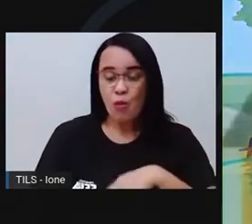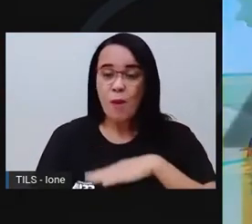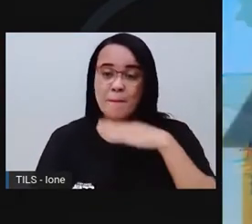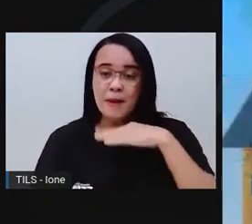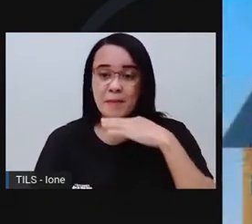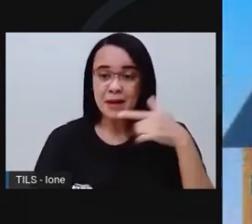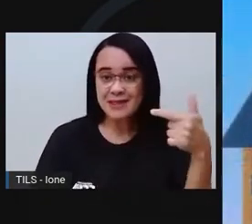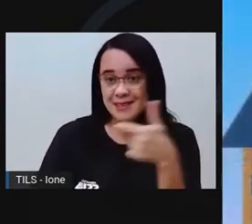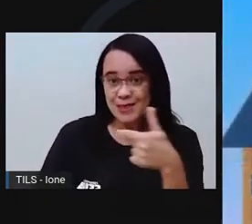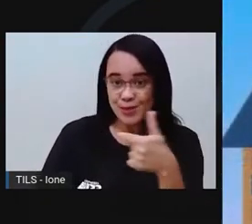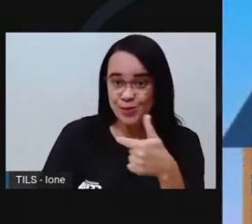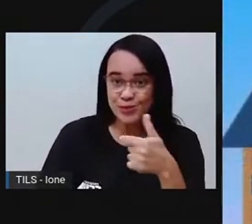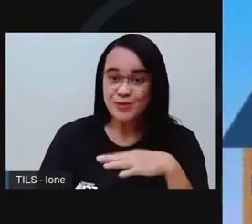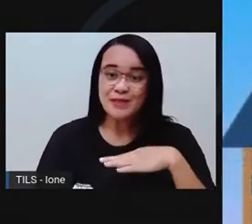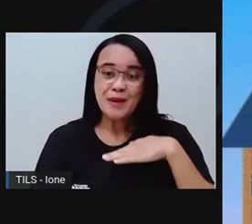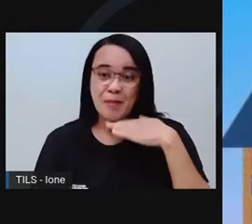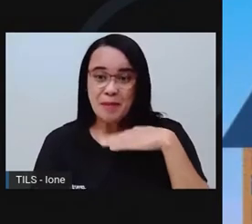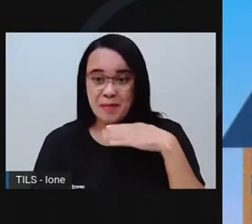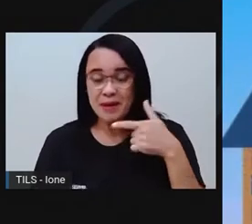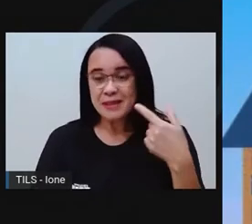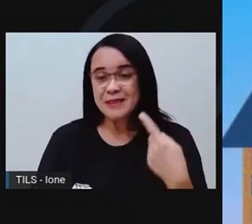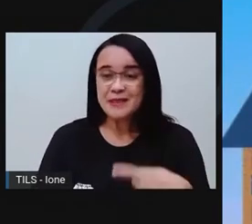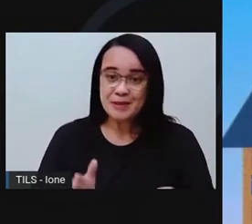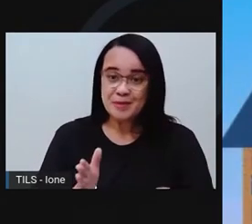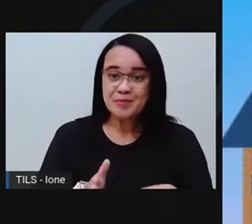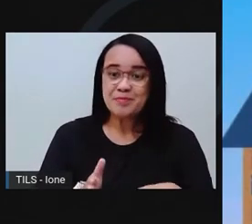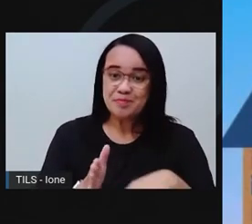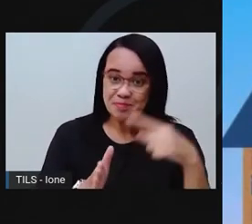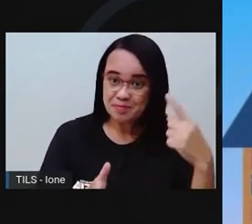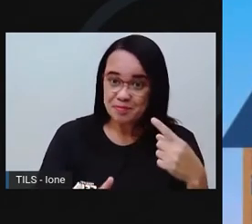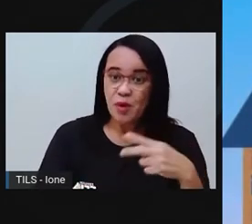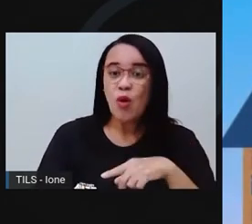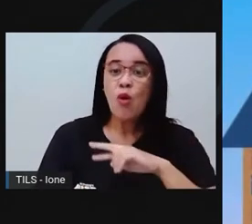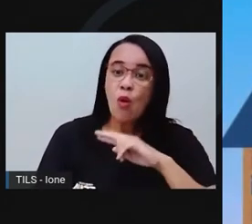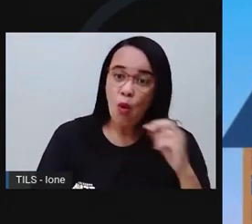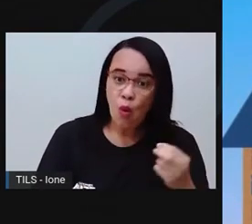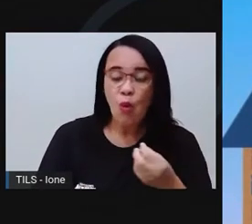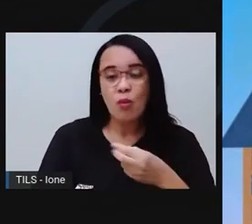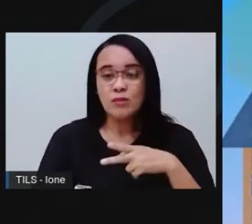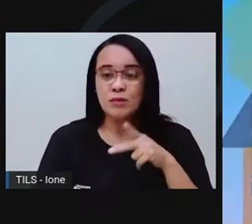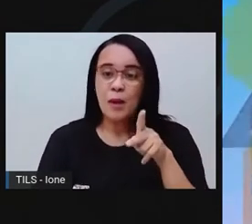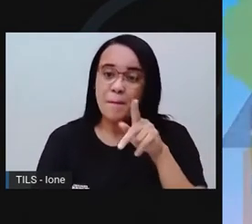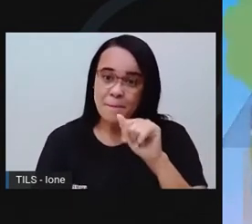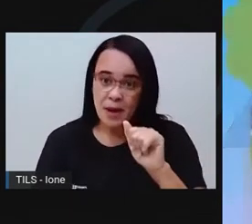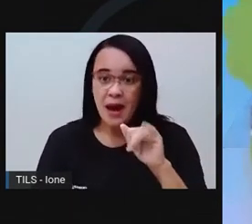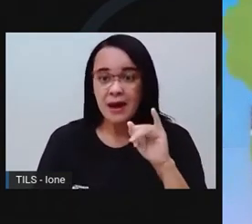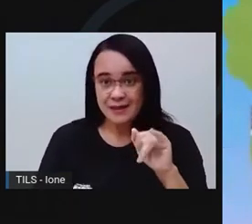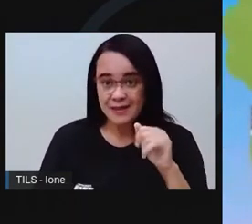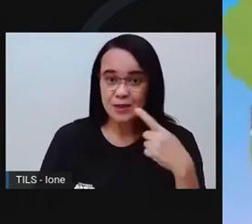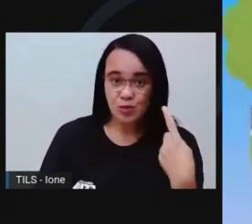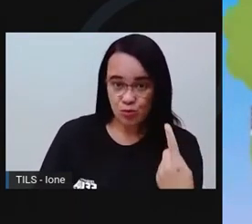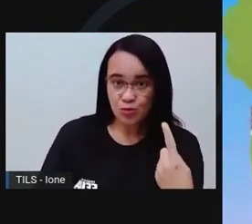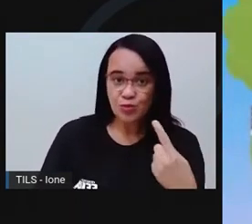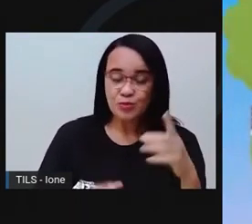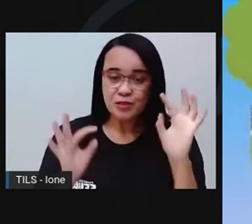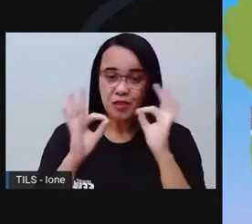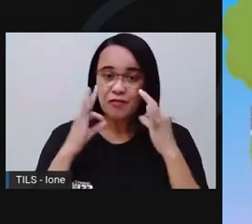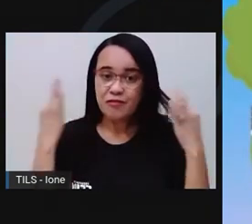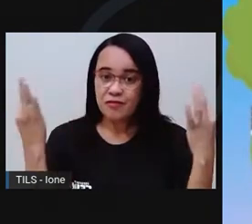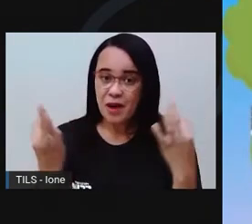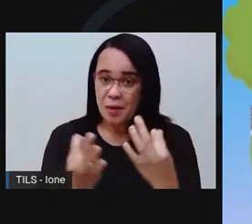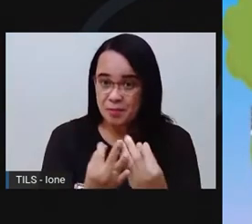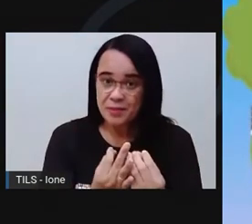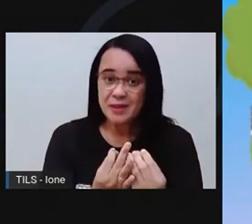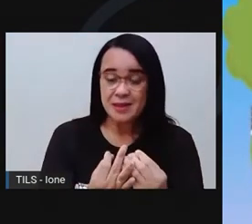Há filhos só com a mamãe. Há filhos só com o papai. Famílias de pais, avós,